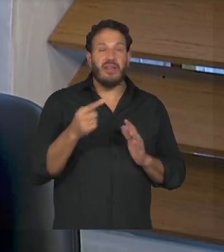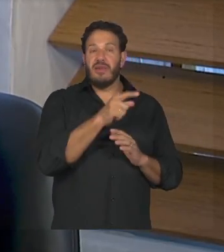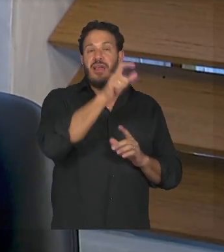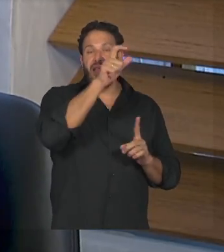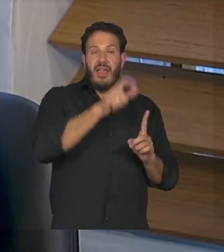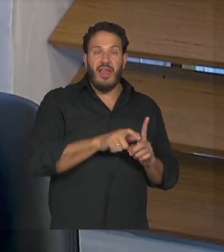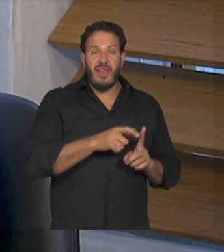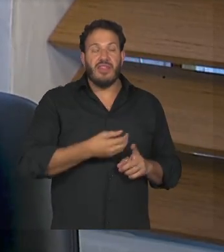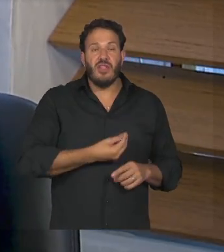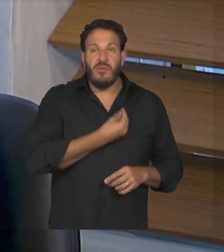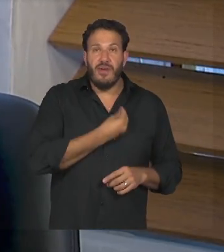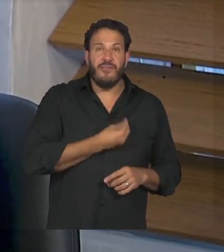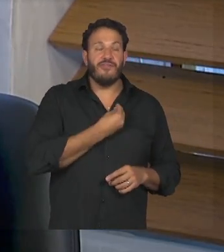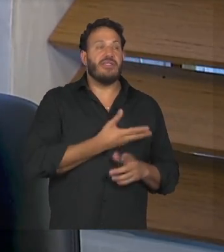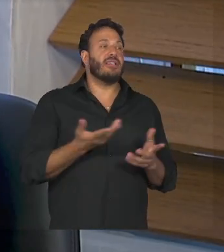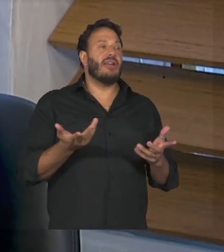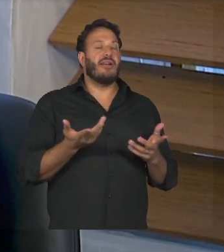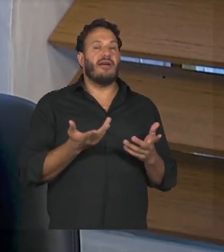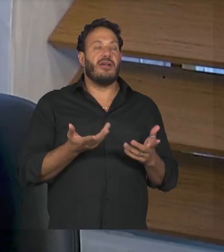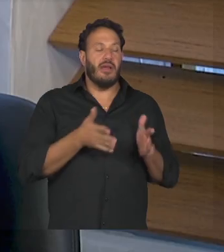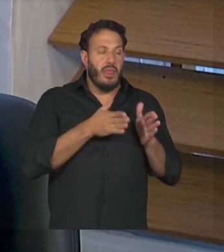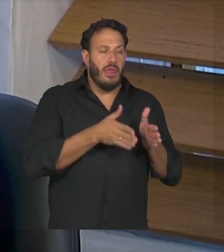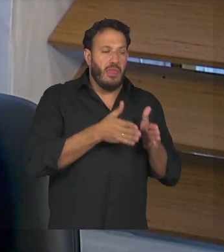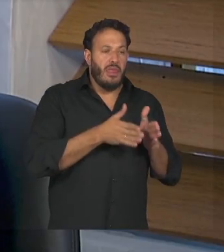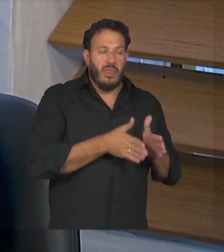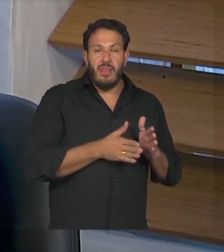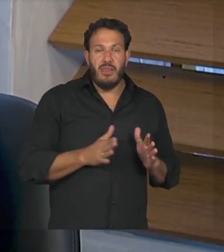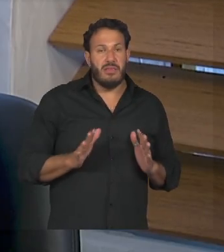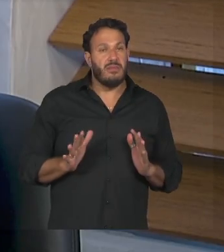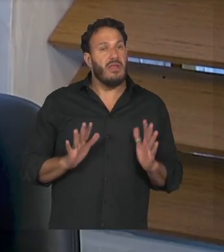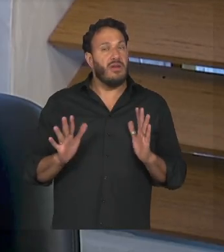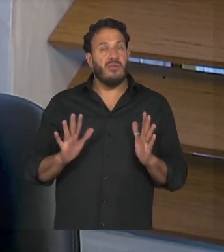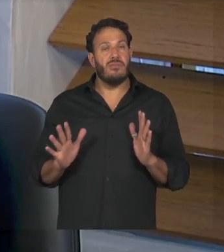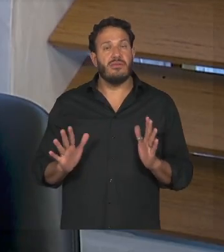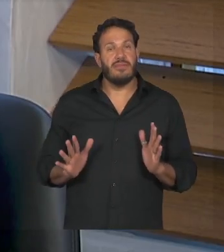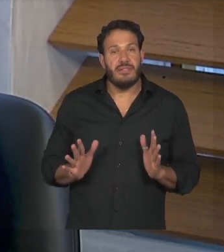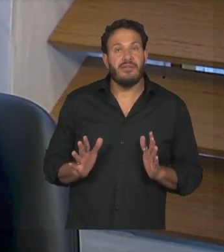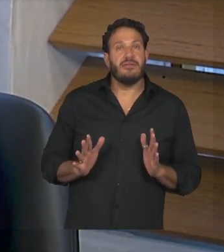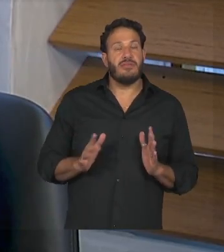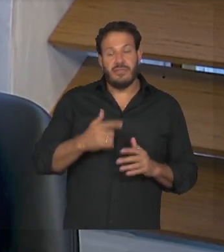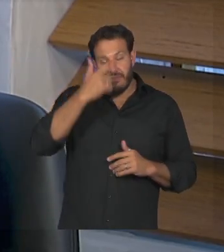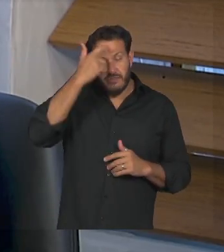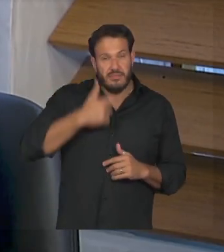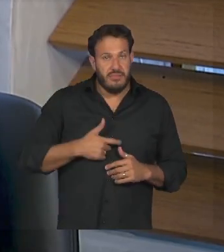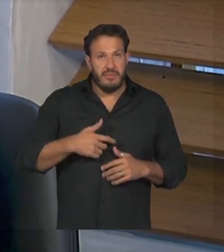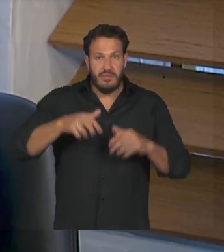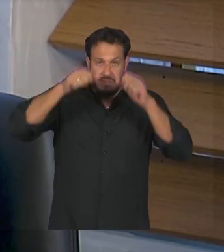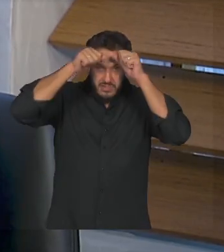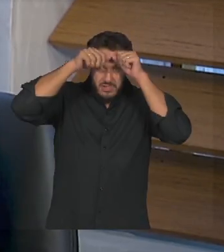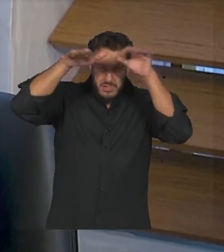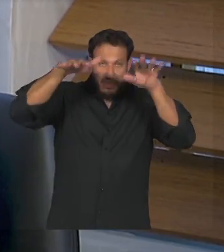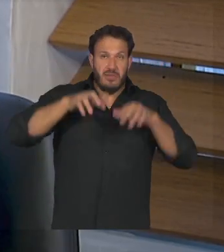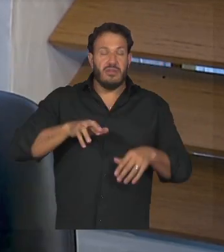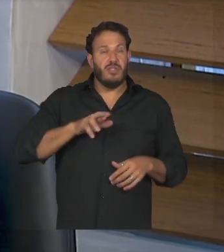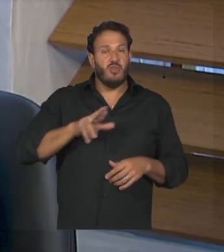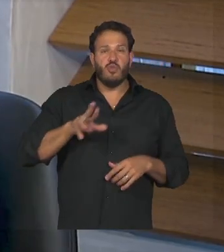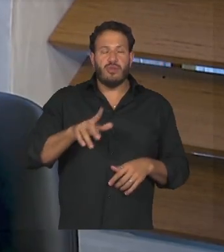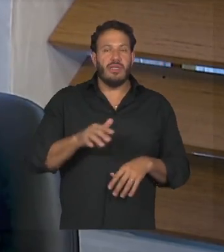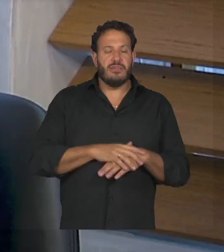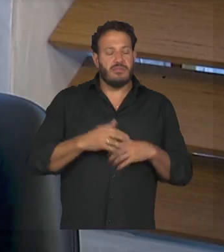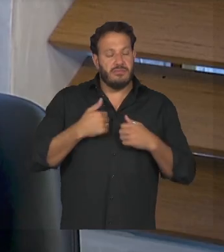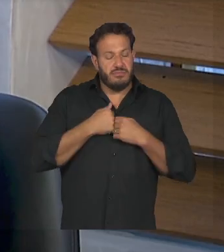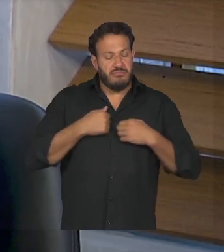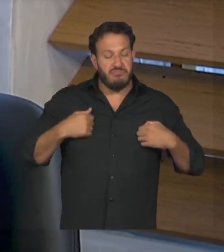até uma vida funcional né é o autista não é um não tem superpoderes